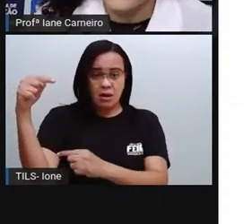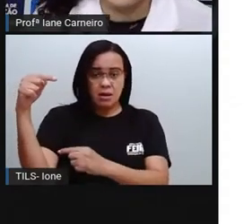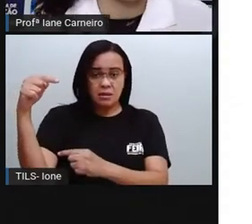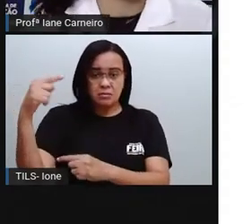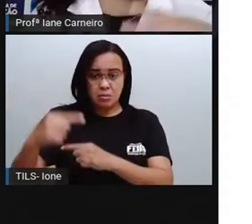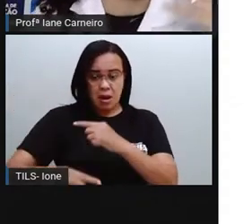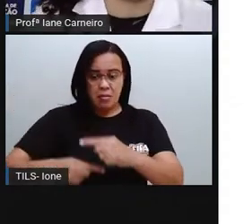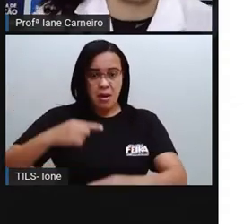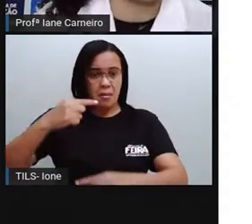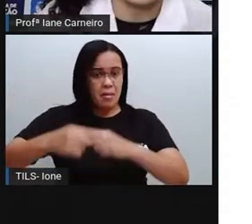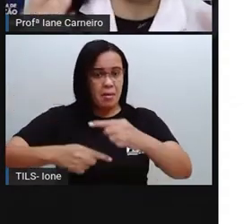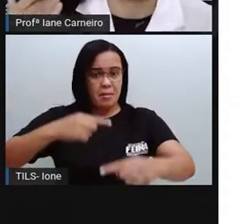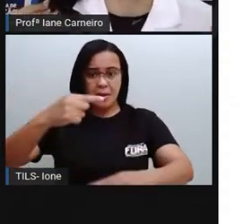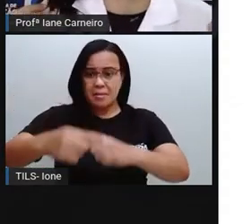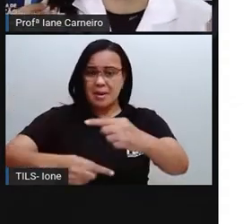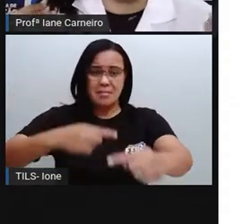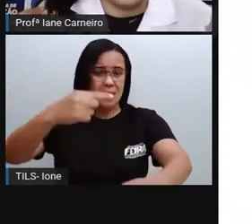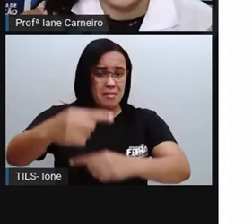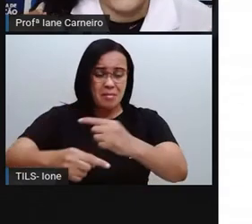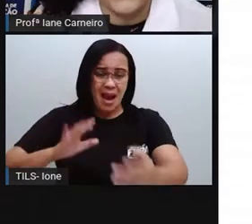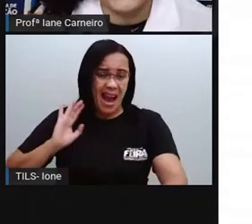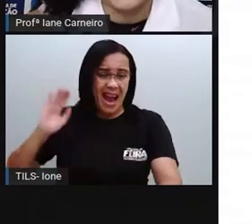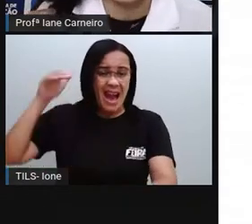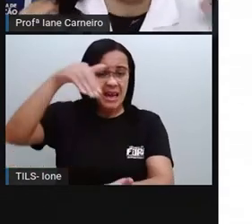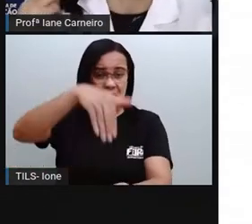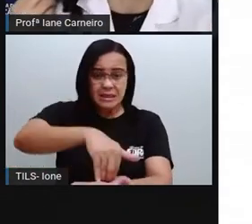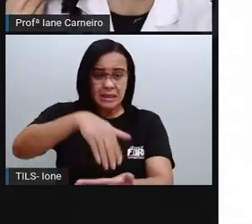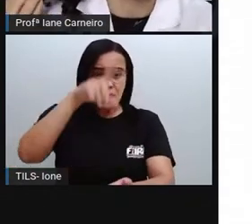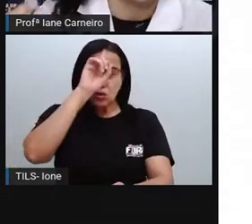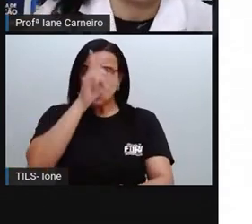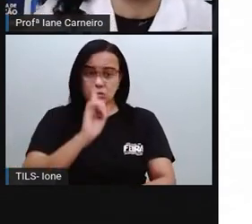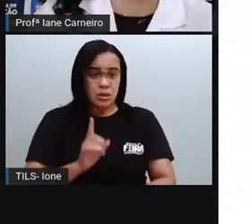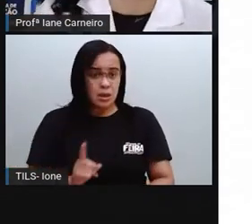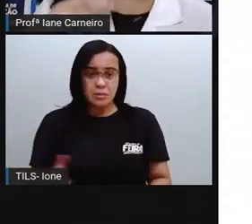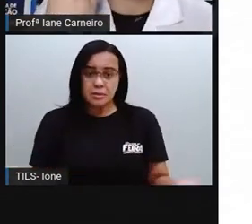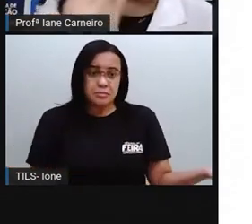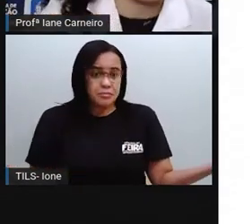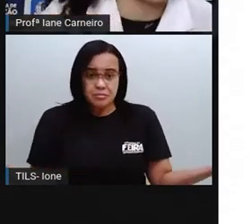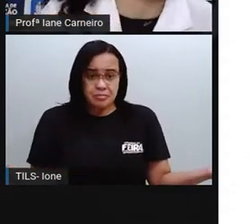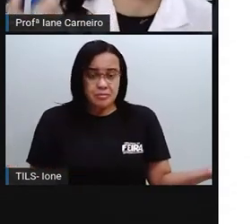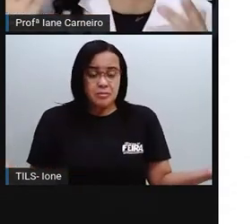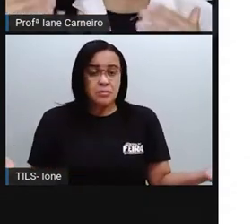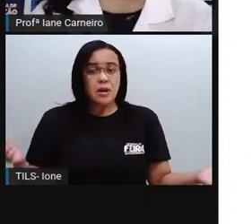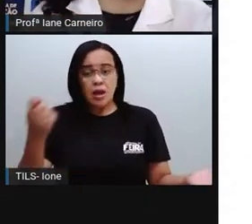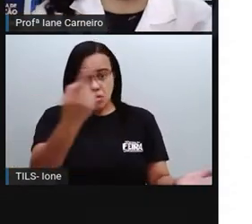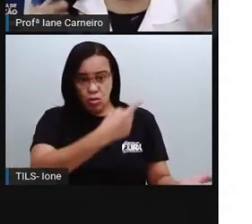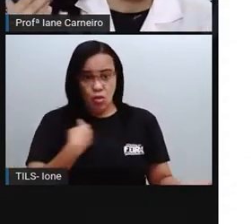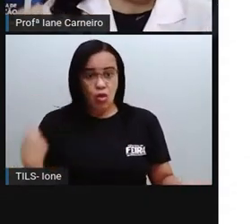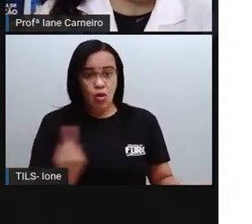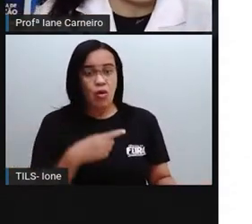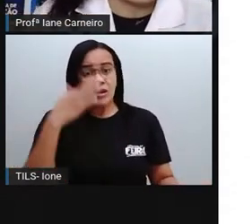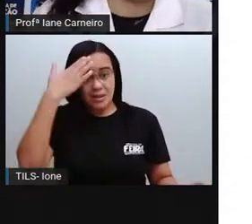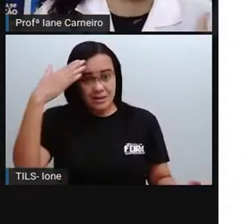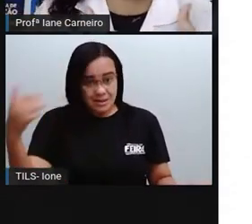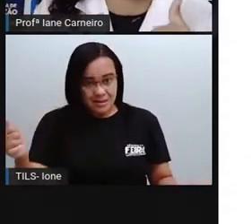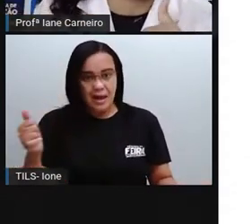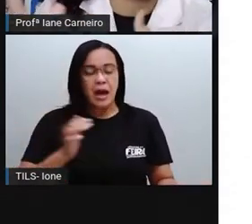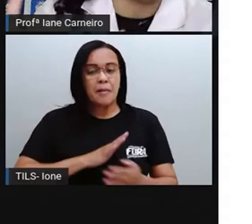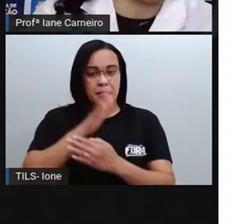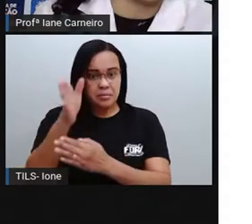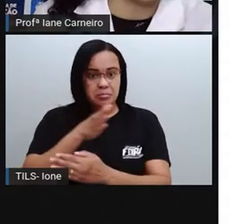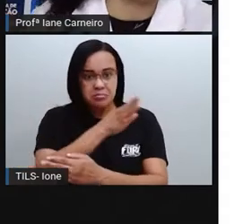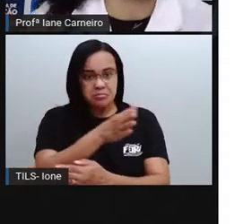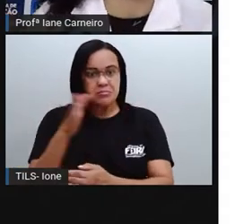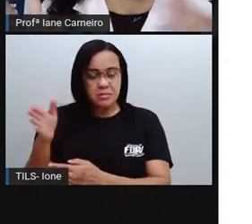ela vai, para onde é que ela... Ela não é igual como nós, que sabemos para onde a gente quer ir, onde a gente quer chegar. A garrafa, o